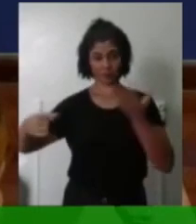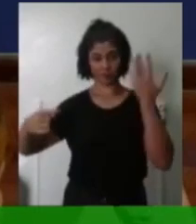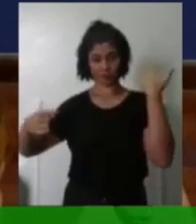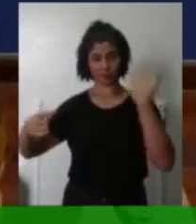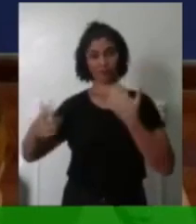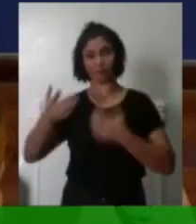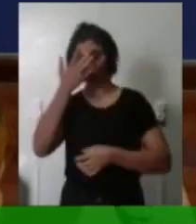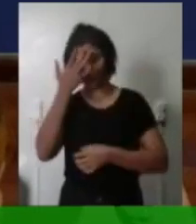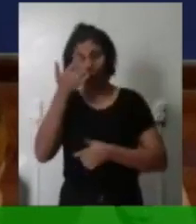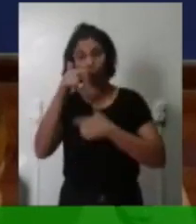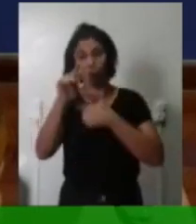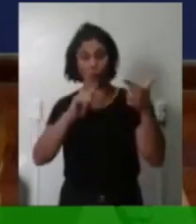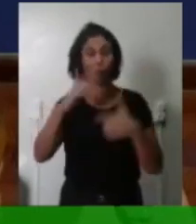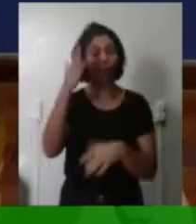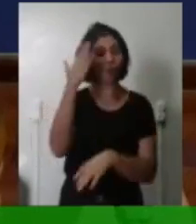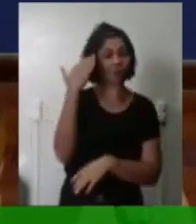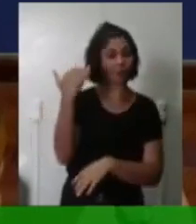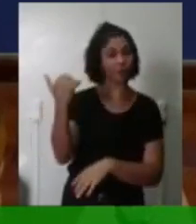nomes também muito significativos